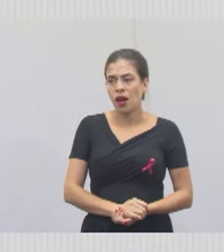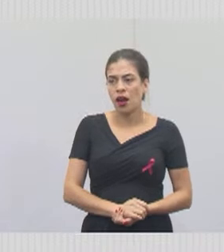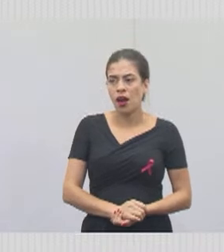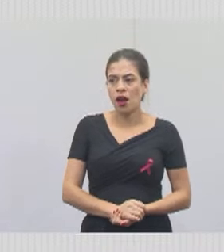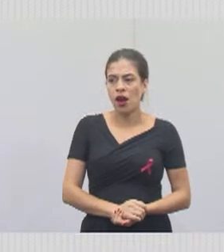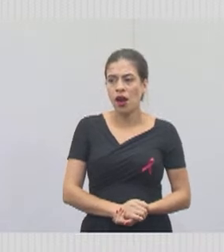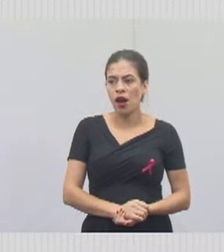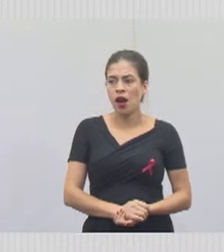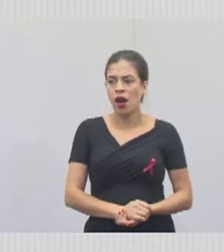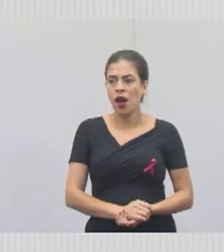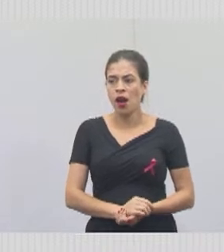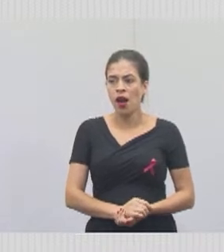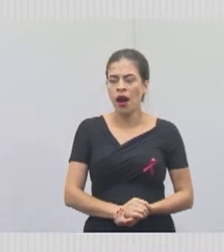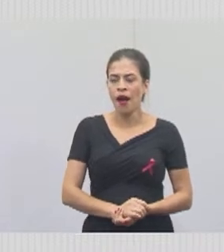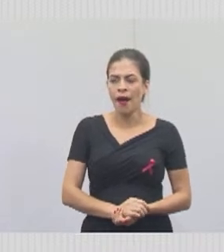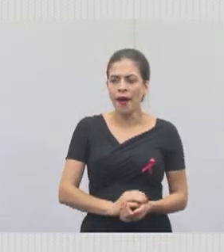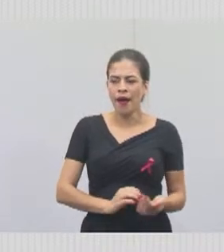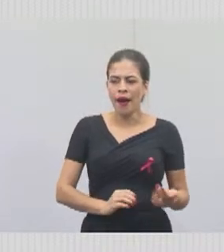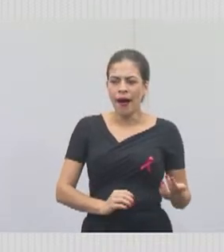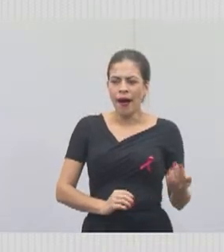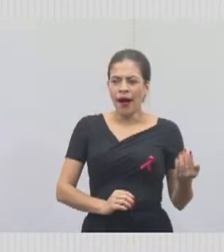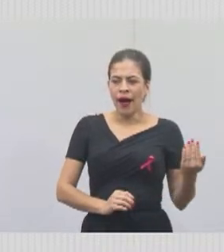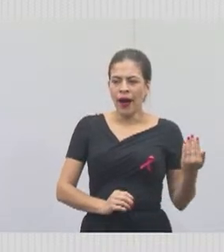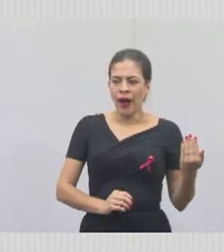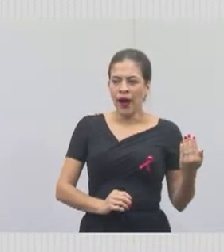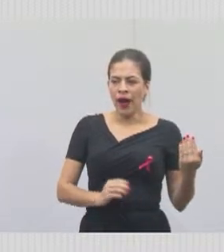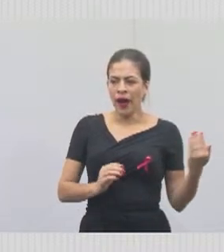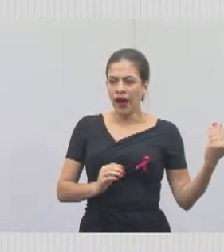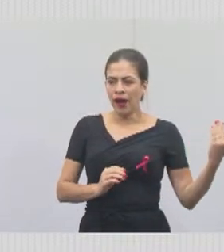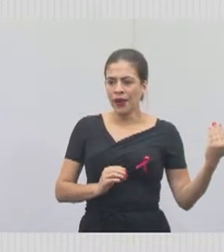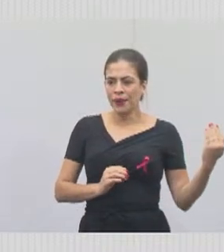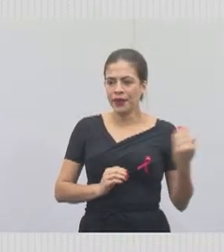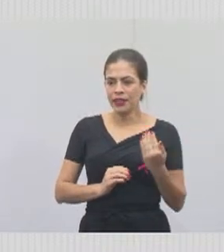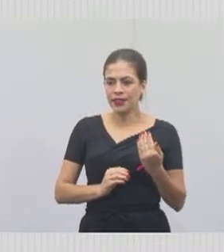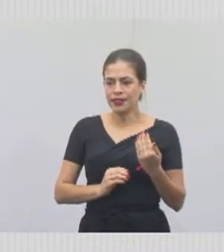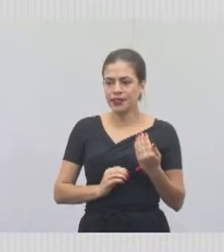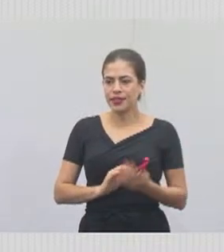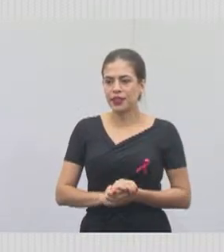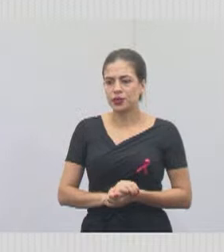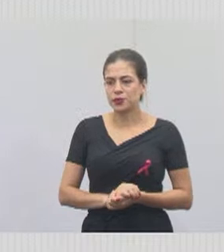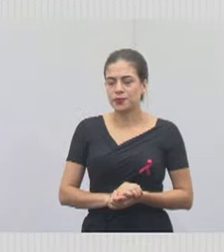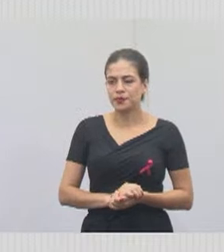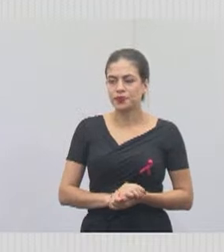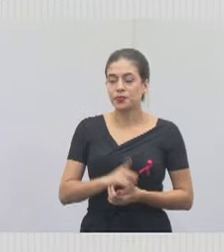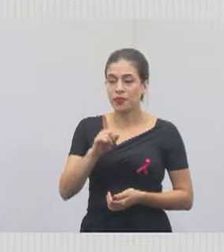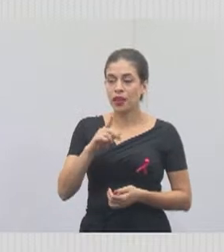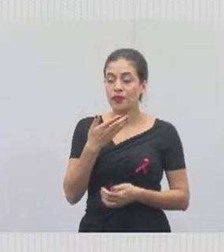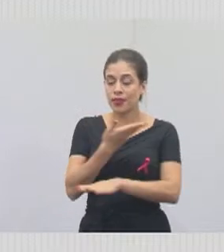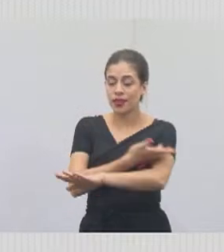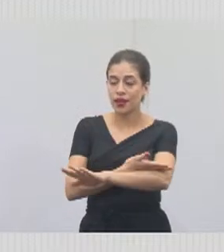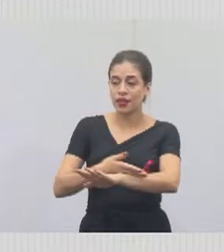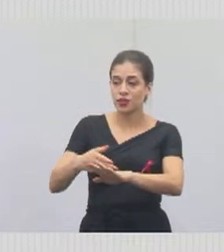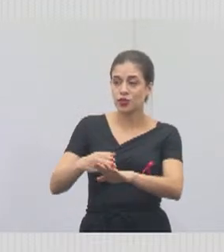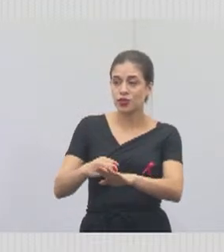esquerdo, foi o nosso tradicional Yakibingo, lá do Bunkyo.